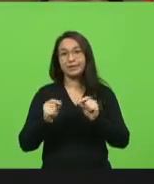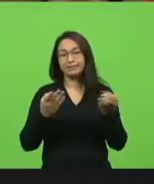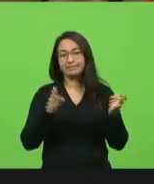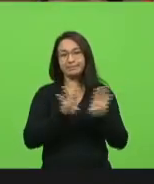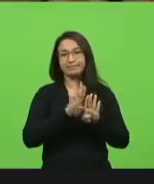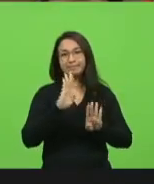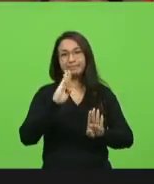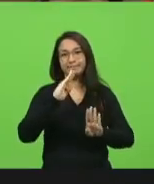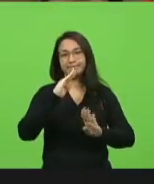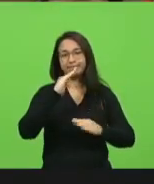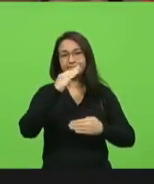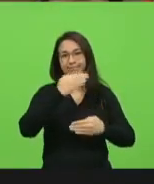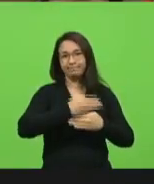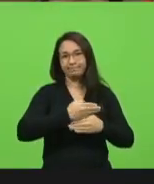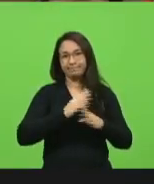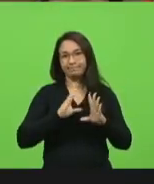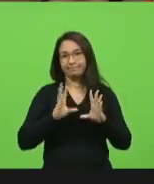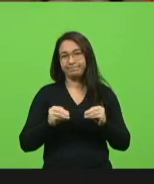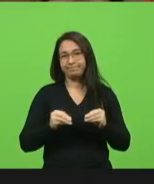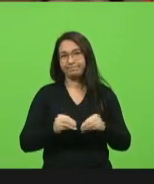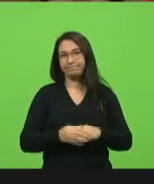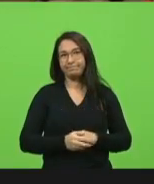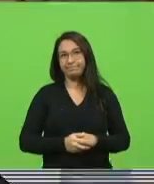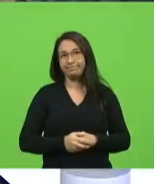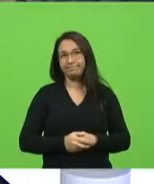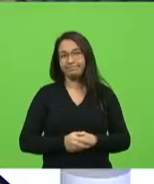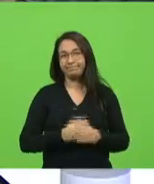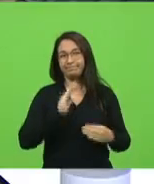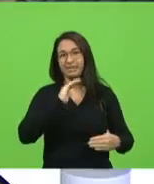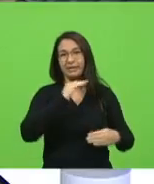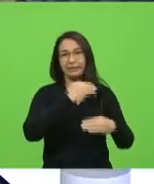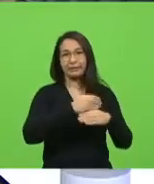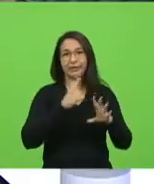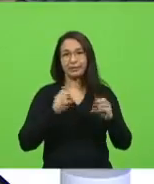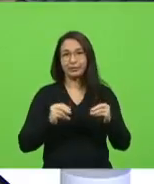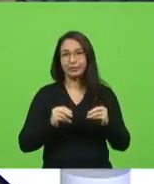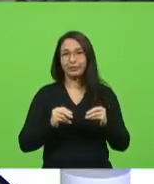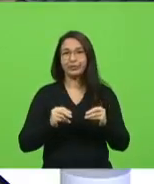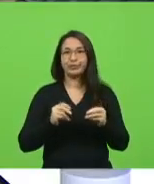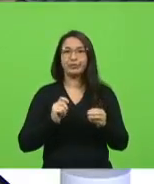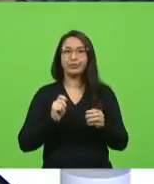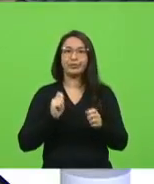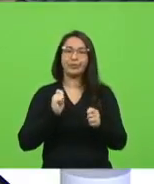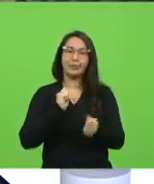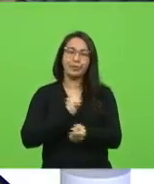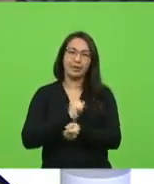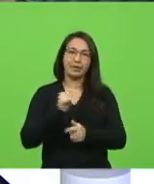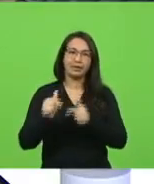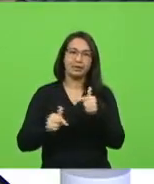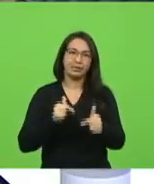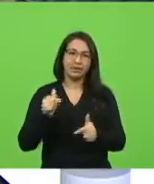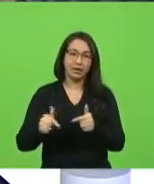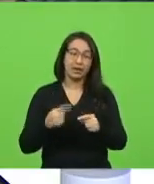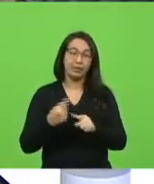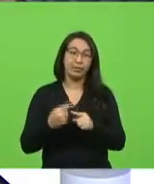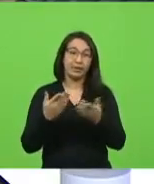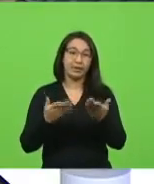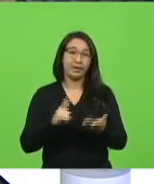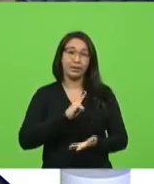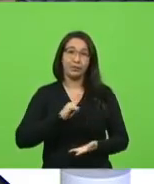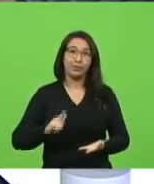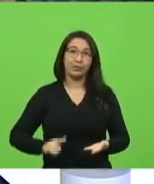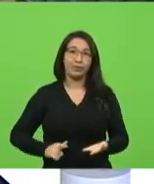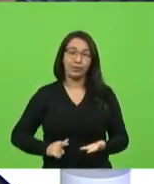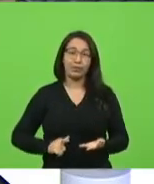deputado. Aí acontece isso, lockdown, tem que parar todo mundo, as pessoas têm que parar de trabalhar. Por quê? Porque o governo não quis ficar